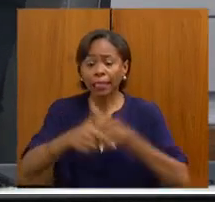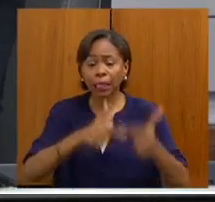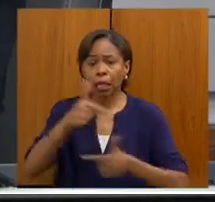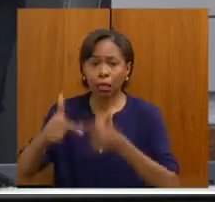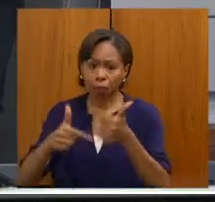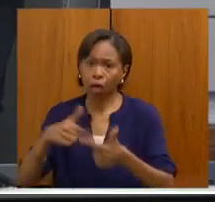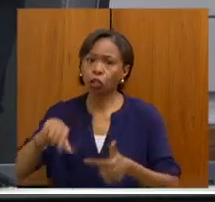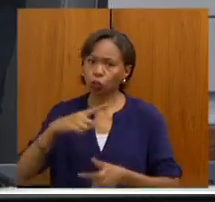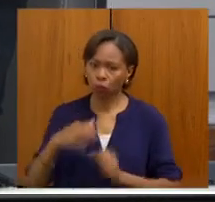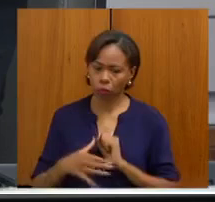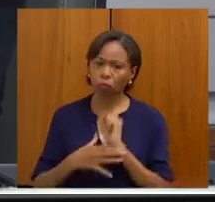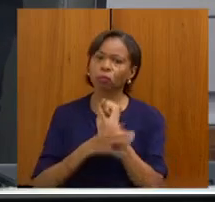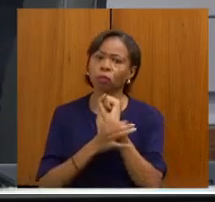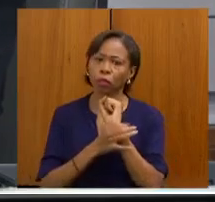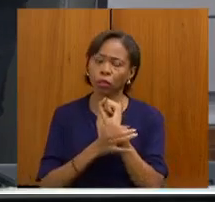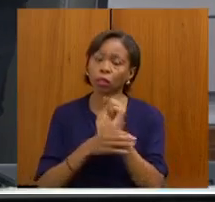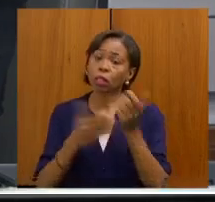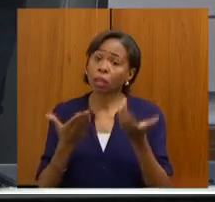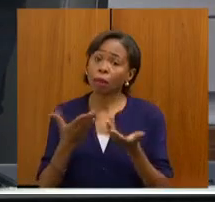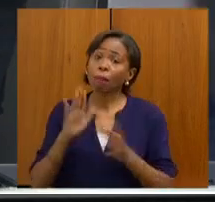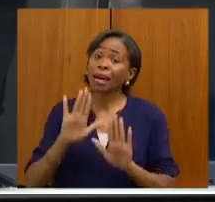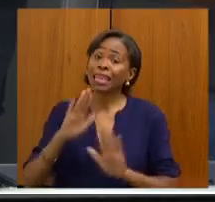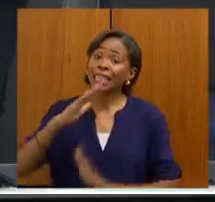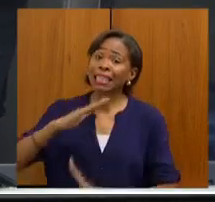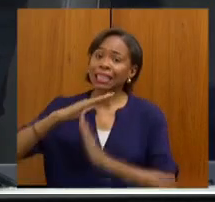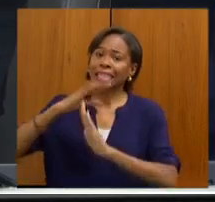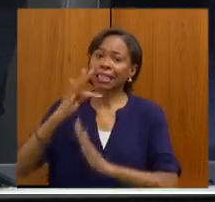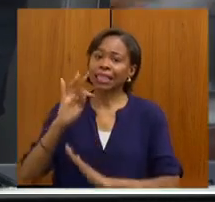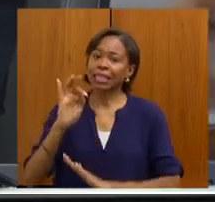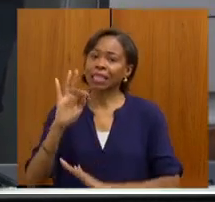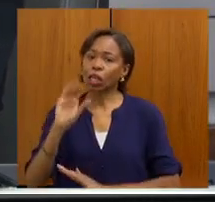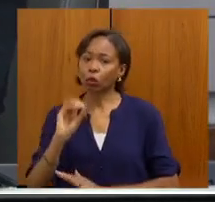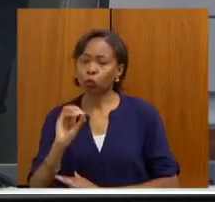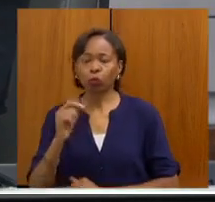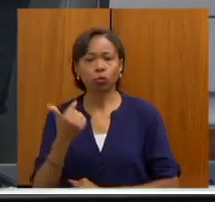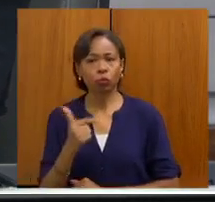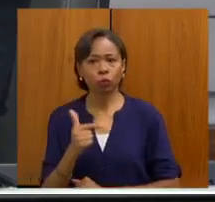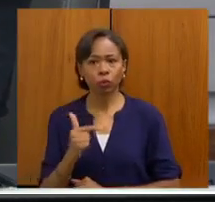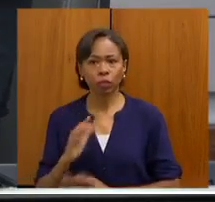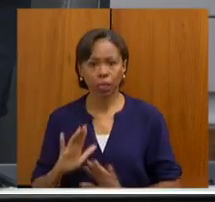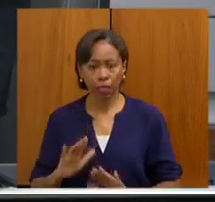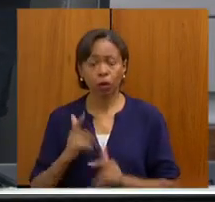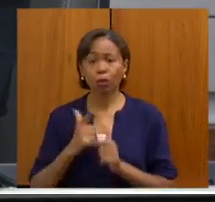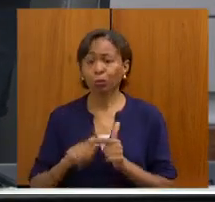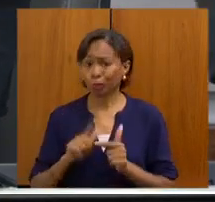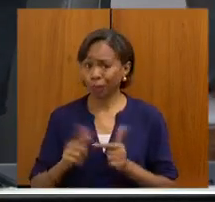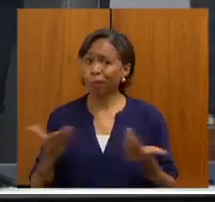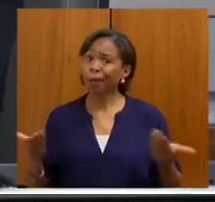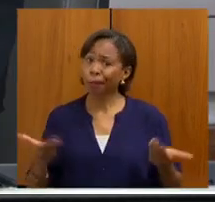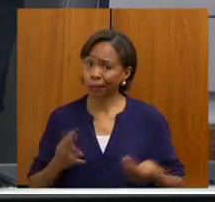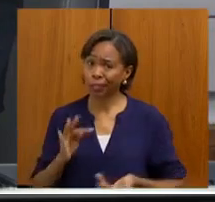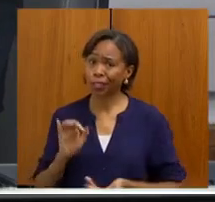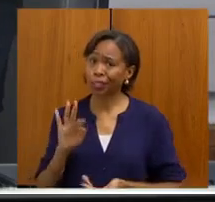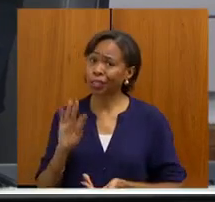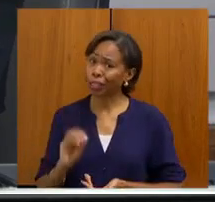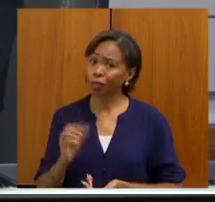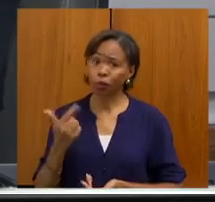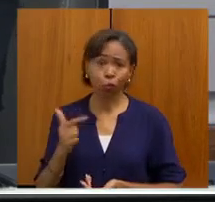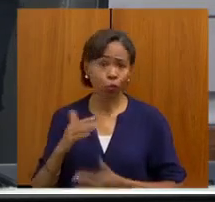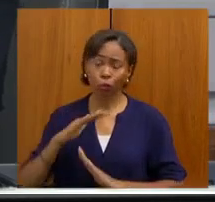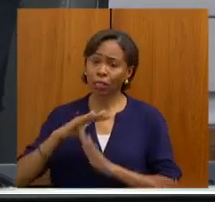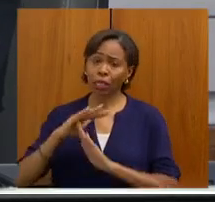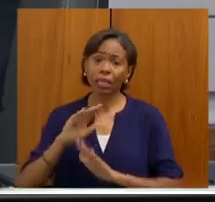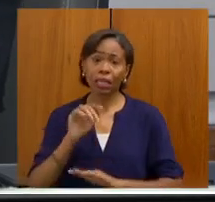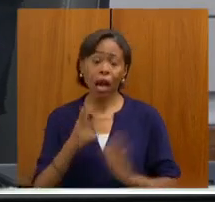a gente garante isso e não tem teto. O problema hoje é isso. Os prestadores vão fazendo cirurgias e falam,